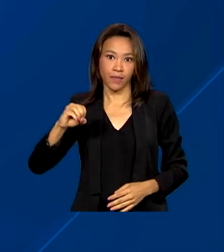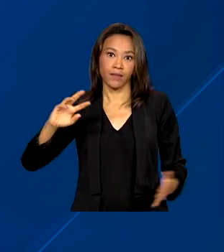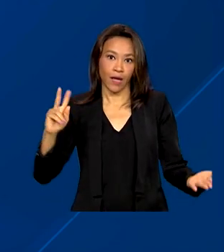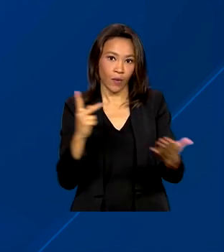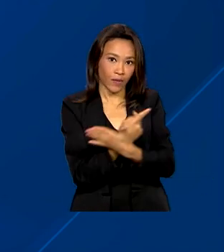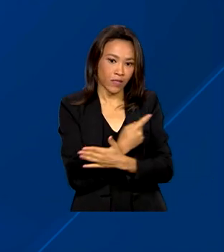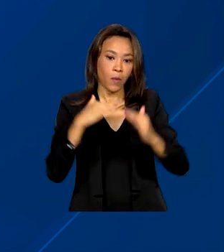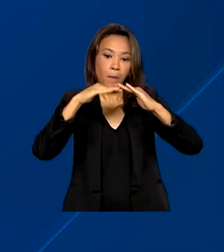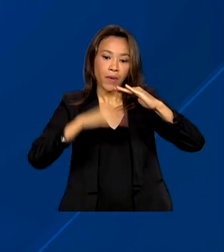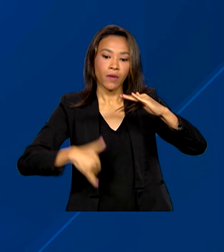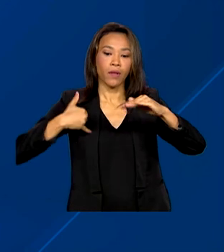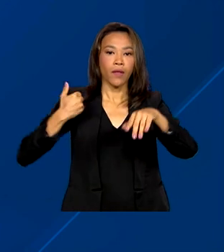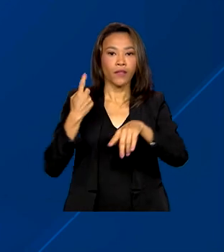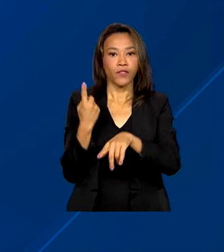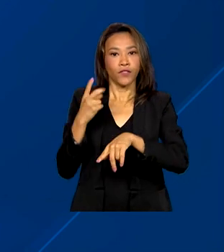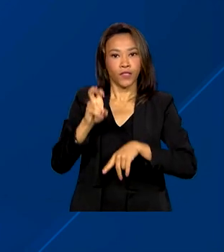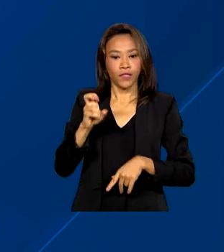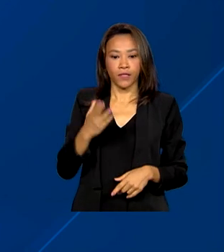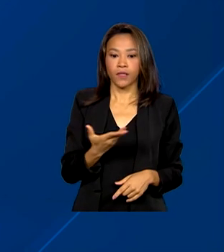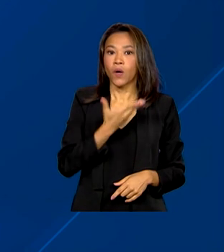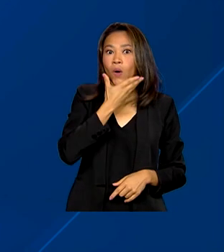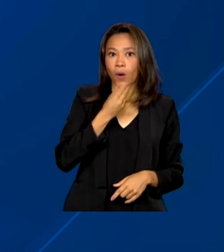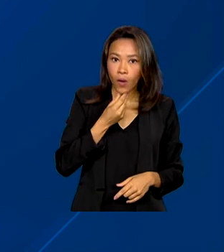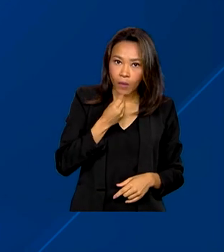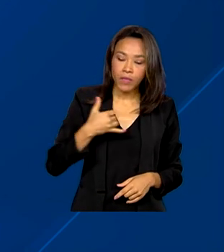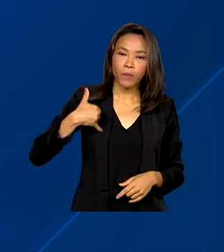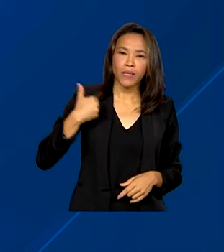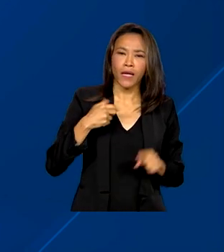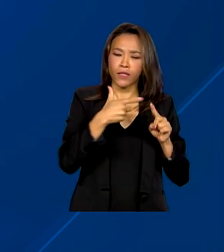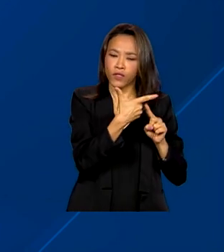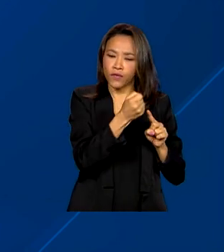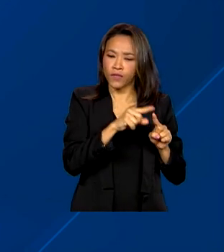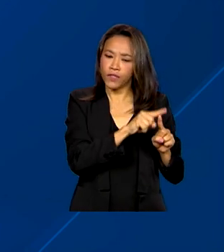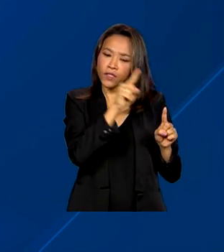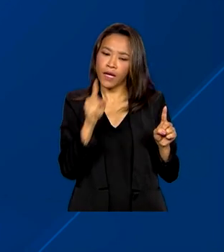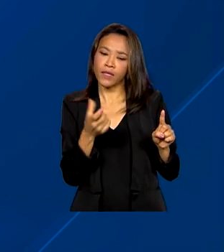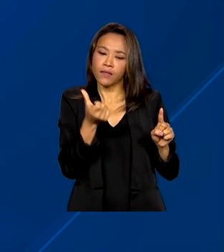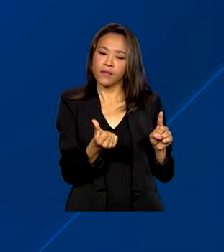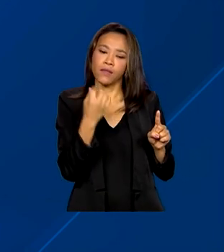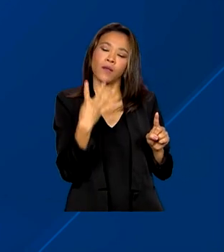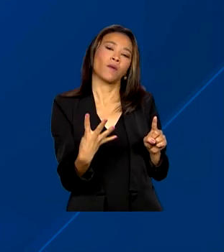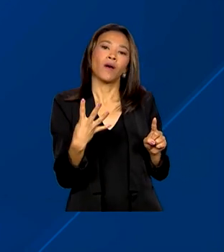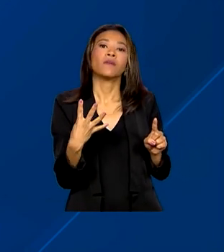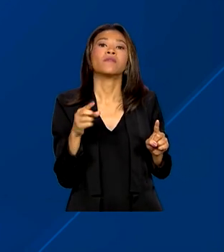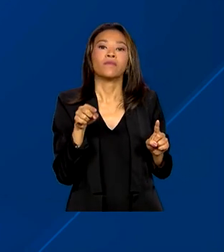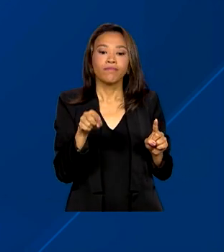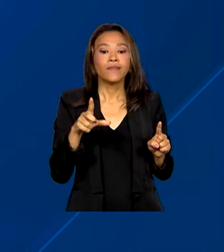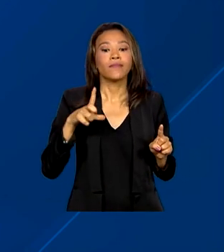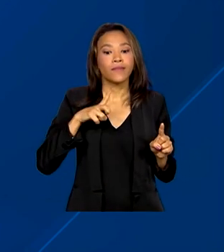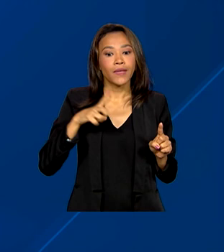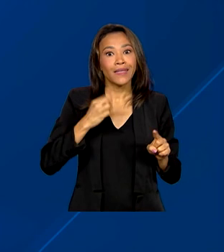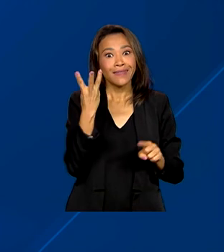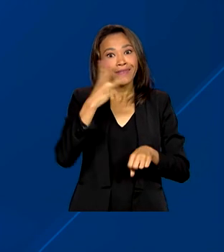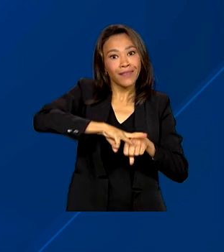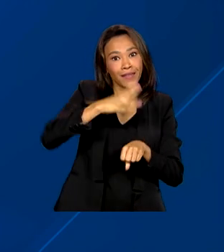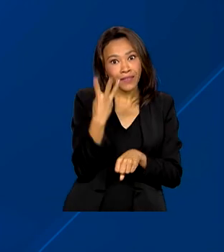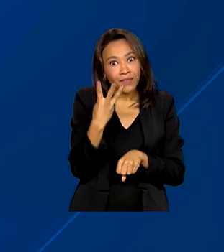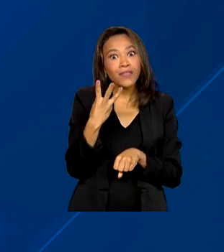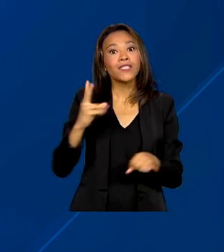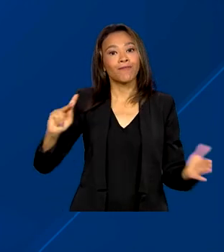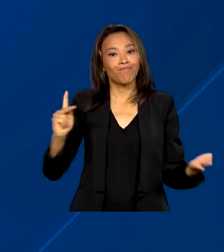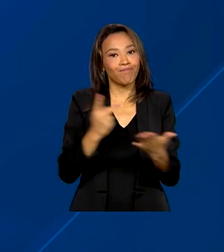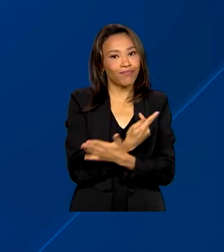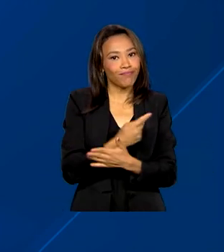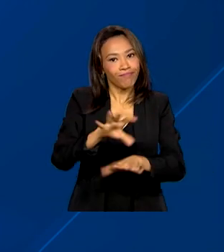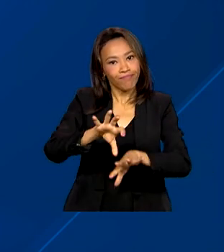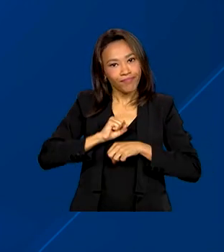menores de 15 anos. Homens com idade entre 20 e 64 anos têm três vezes mais chances